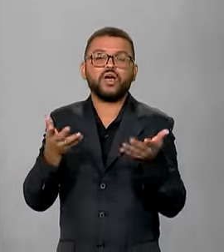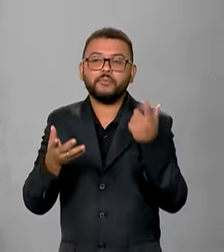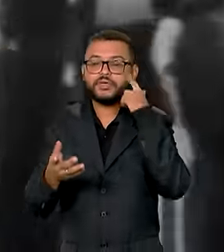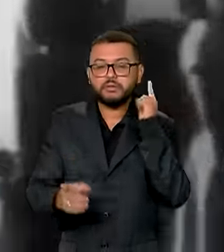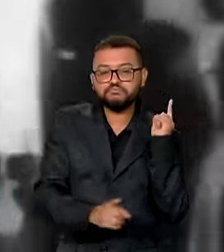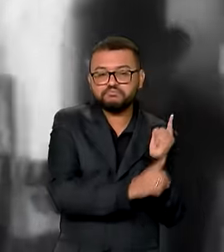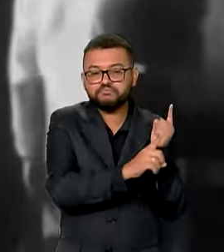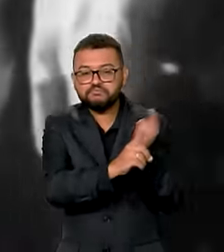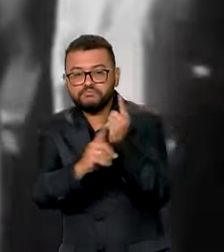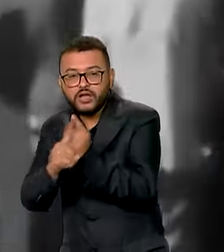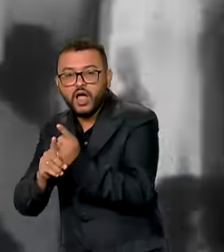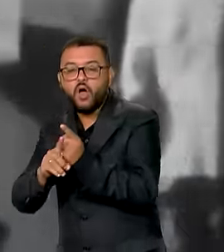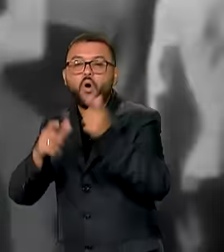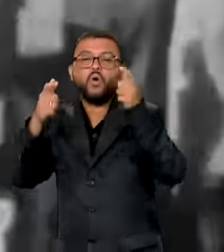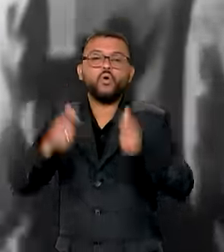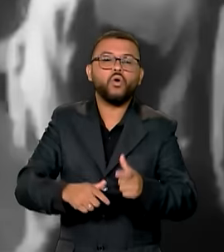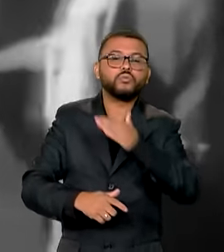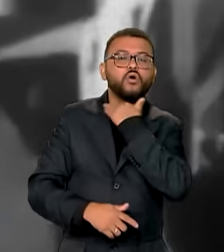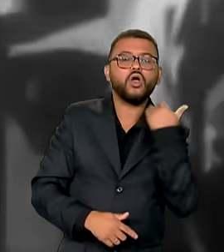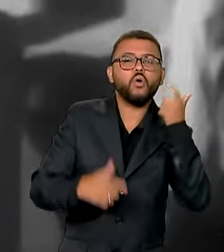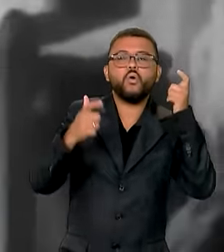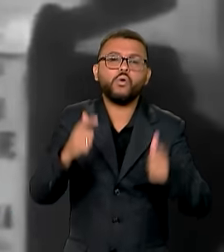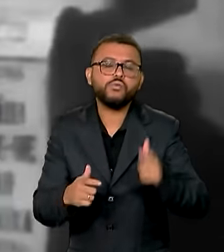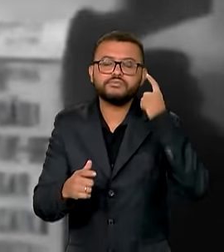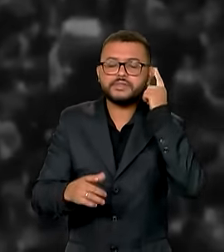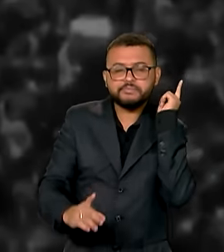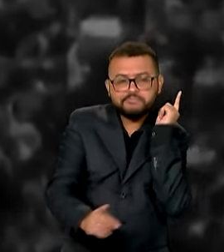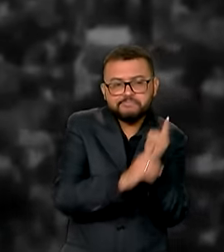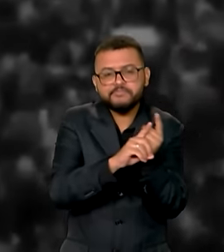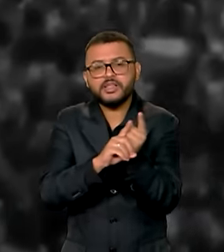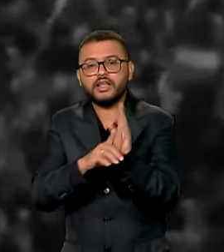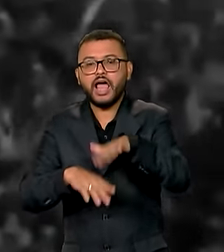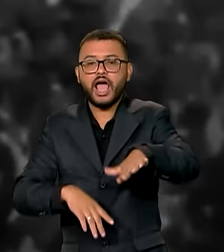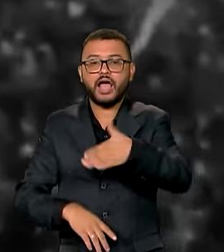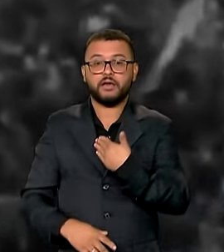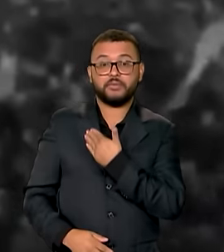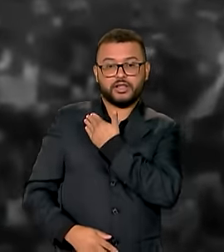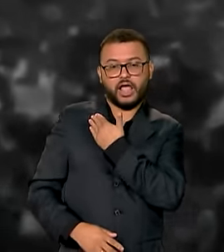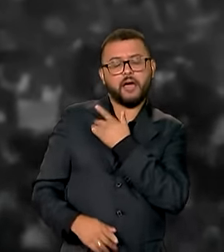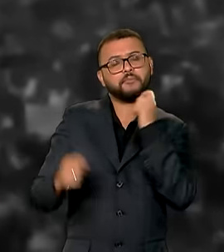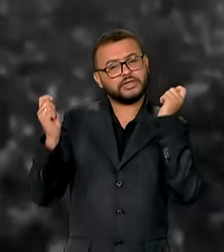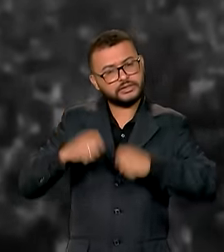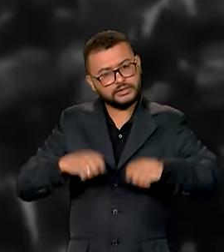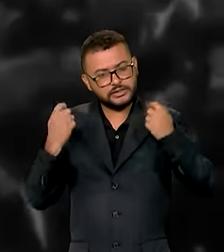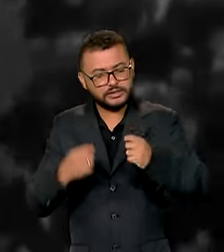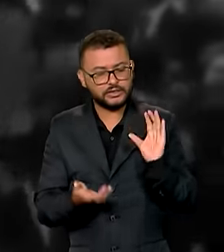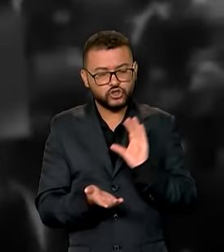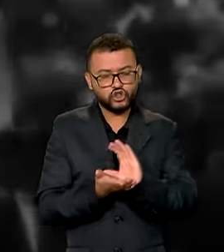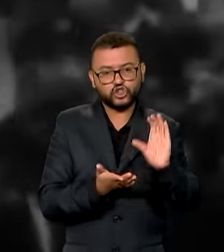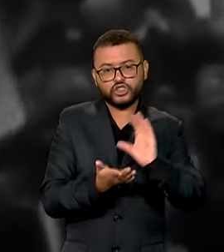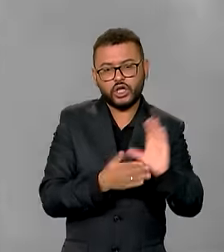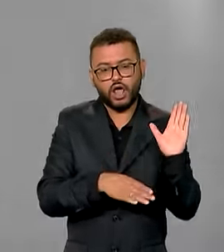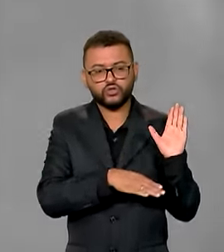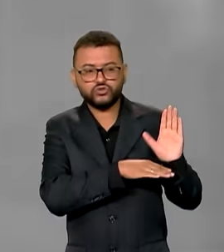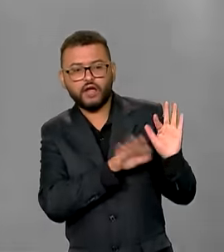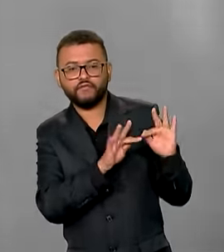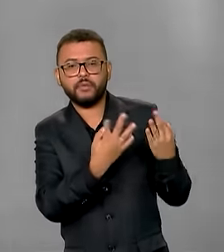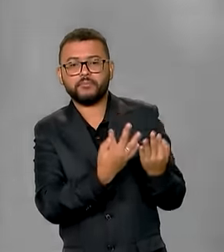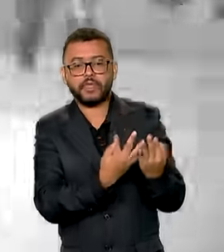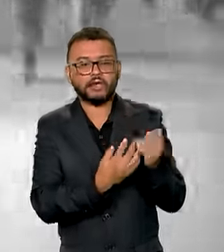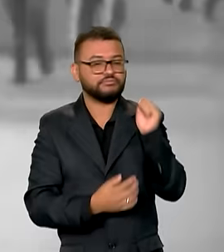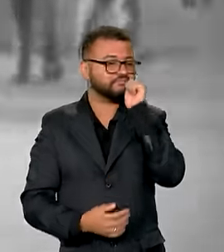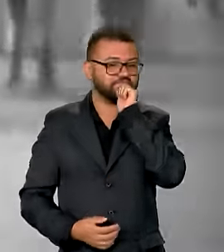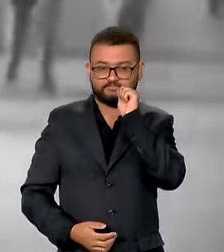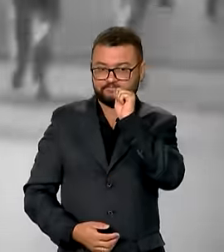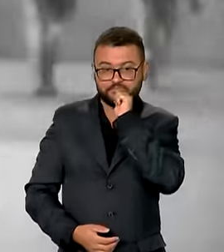localizar os restos mortais das vítimas do regime militar e emitir pareceres sobre indenizações a familiares. Até